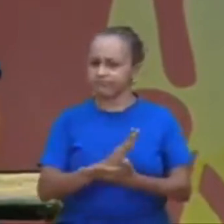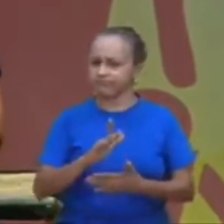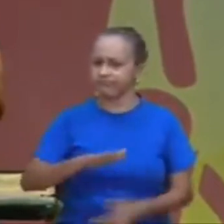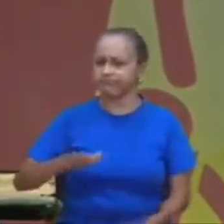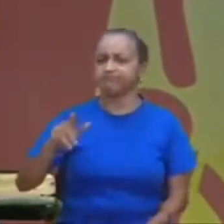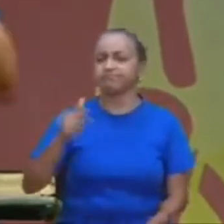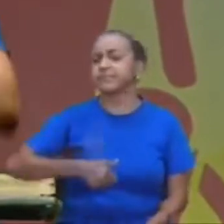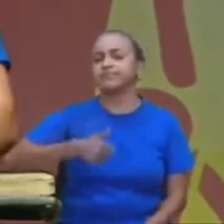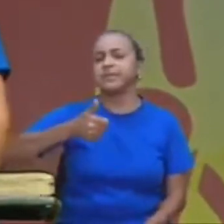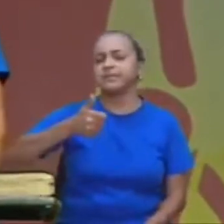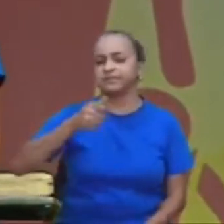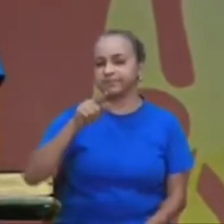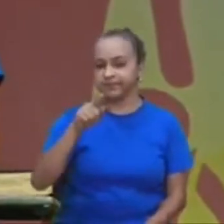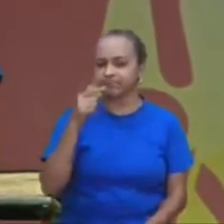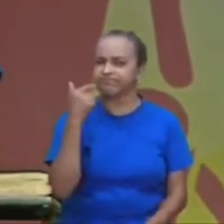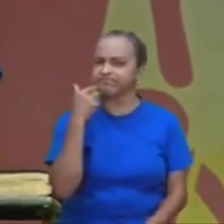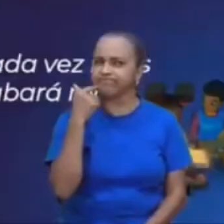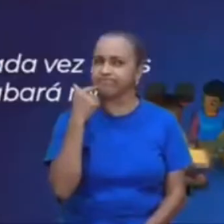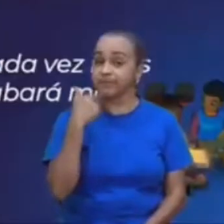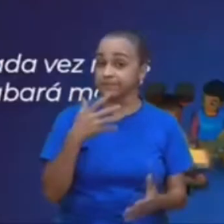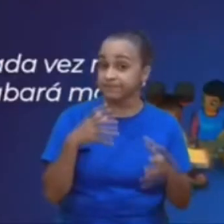primeiro, os amigos que você anda,